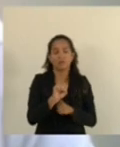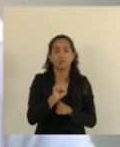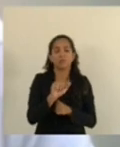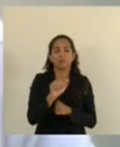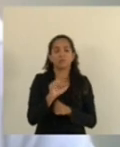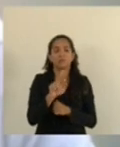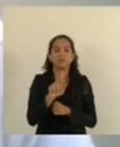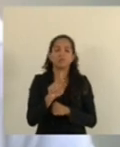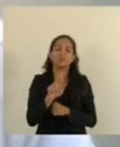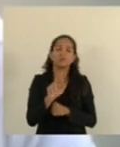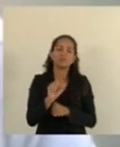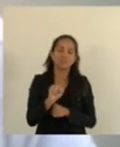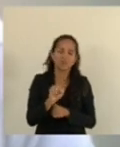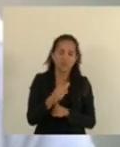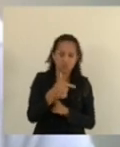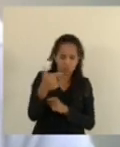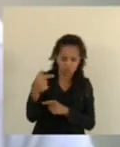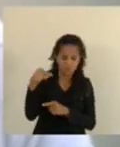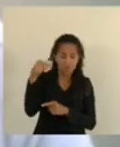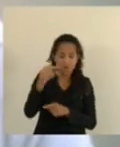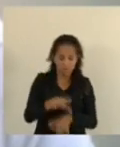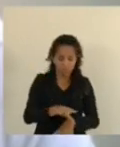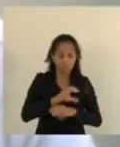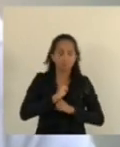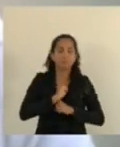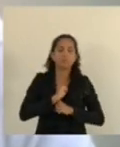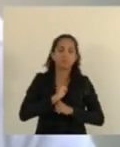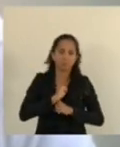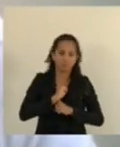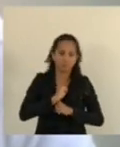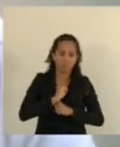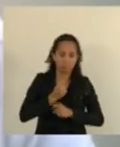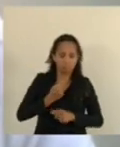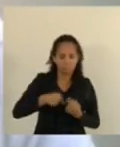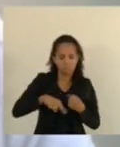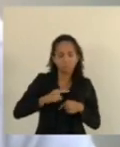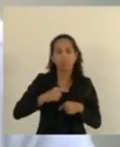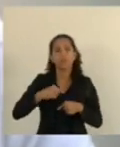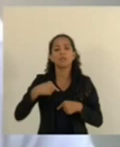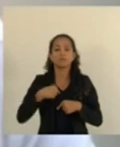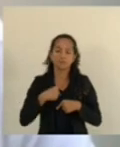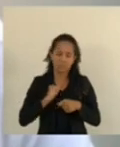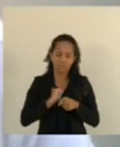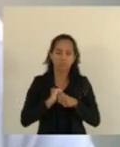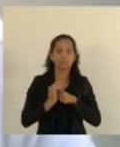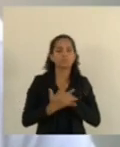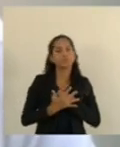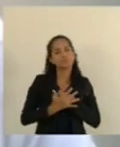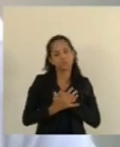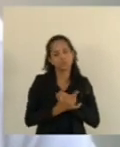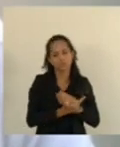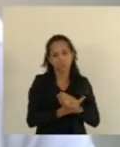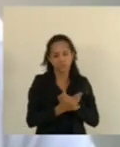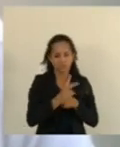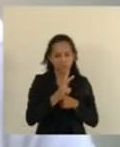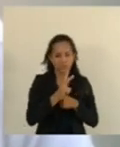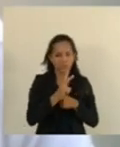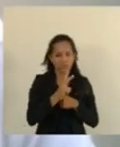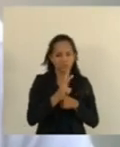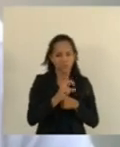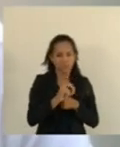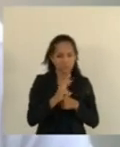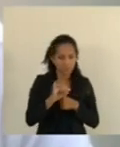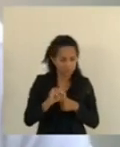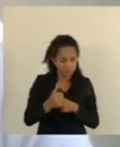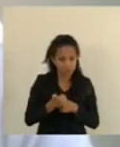que é o que gera a COVID-19, em alguns casos são necessárias a aplicação da